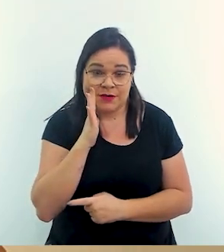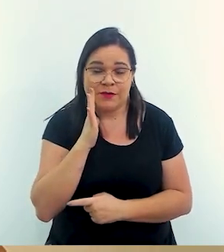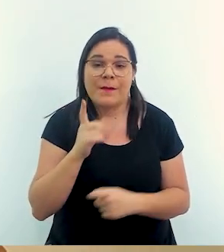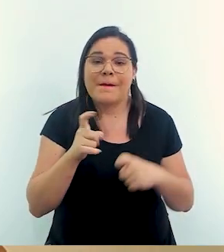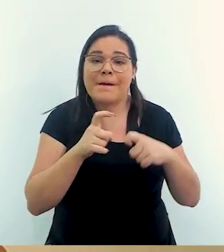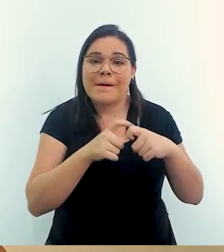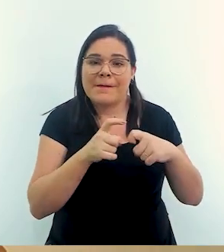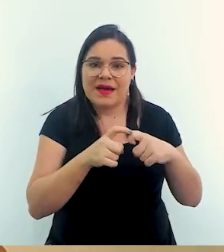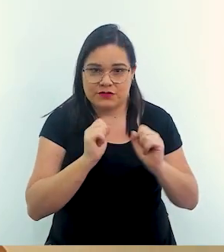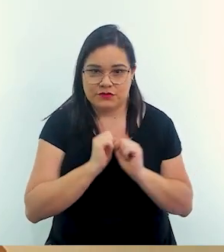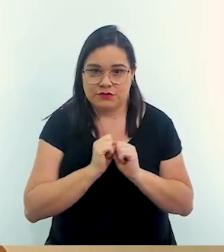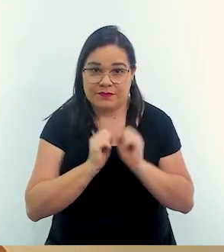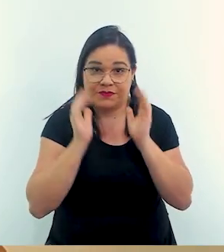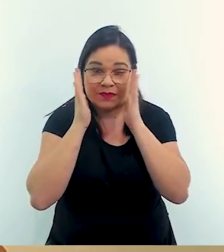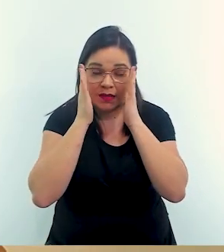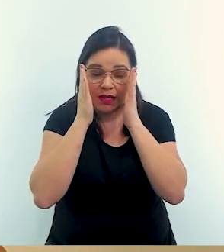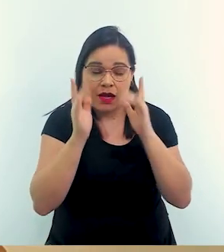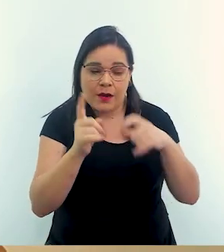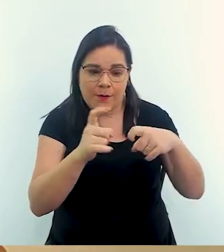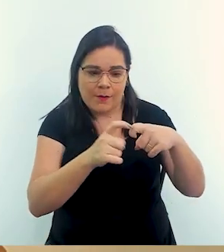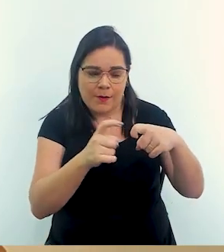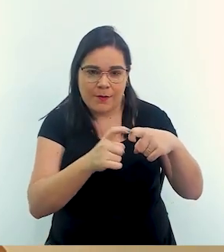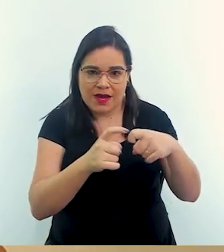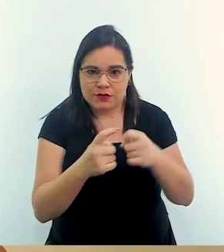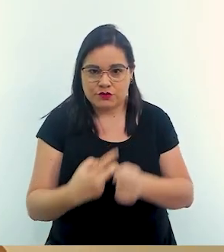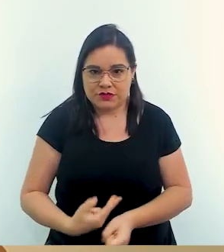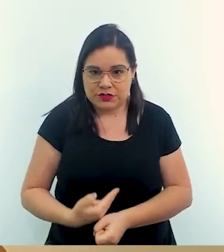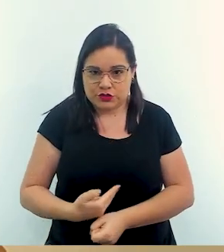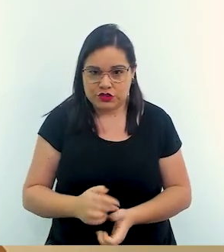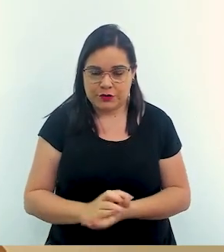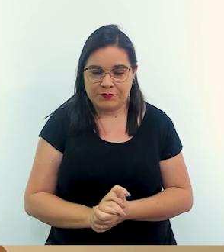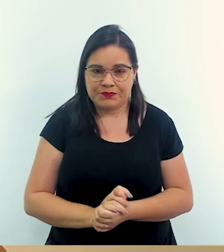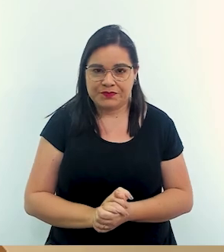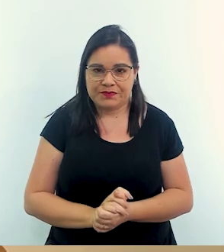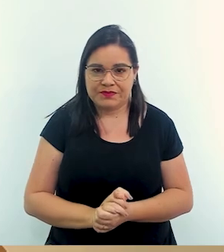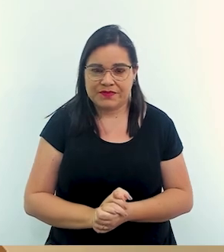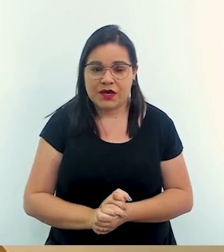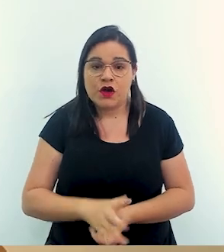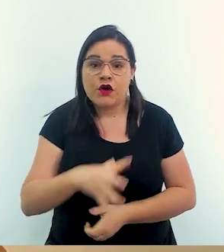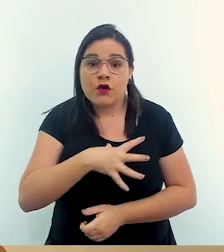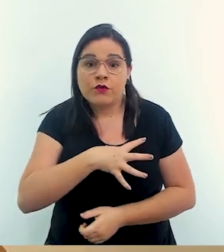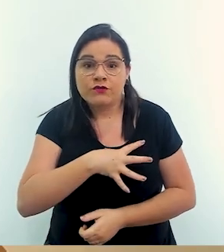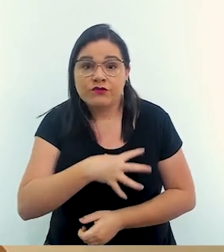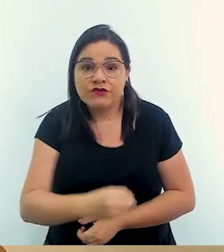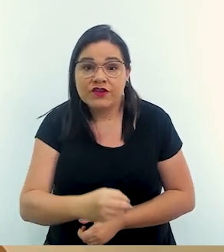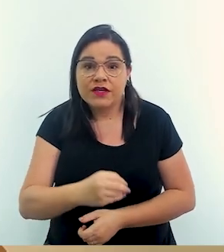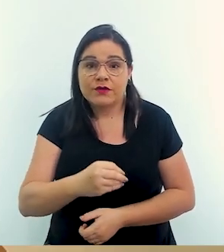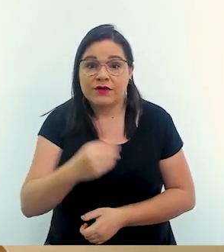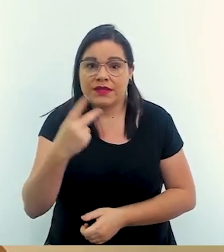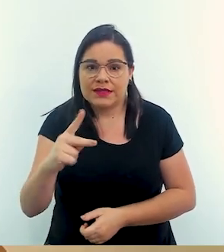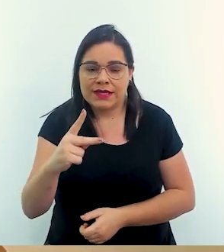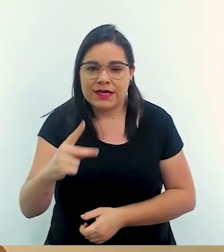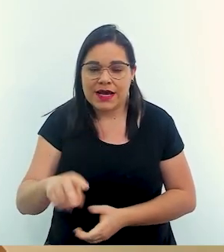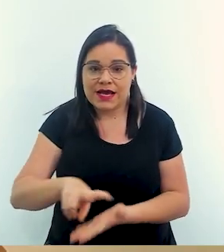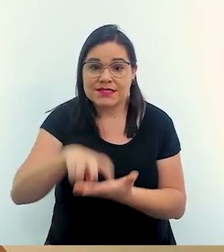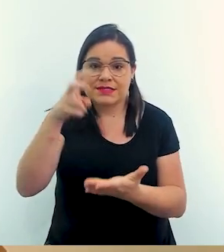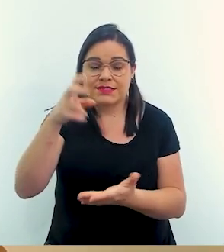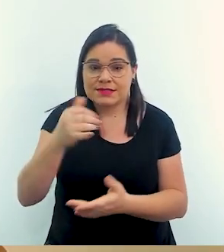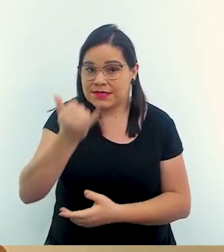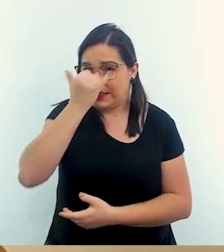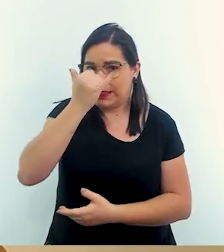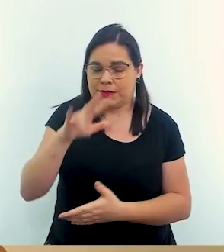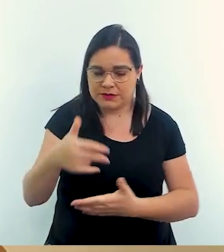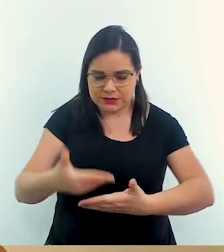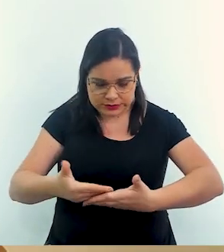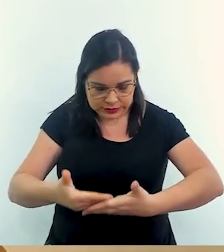imagina o médico quando o médico um médico cirurgião se ele receber o filho dele acidentado para